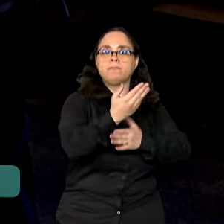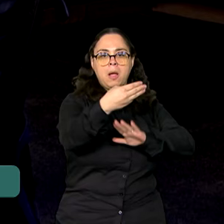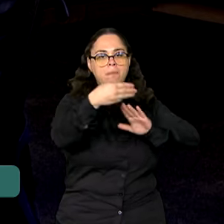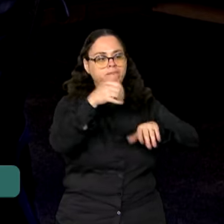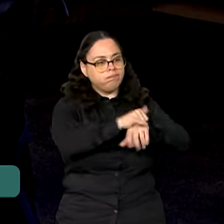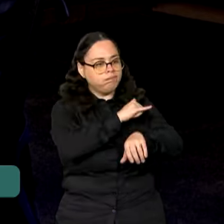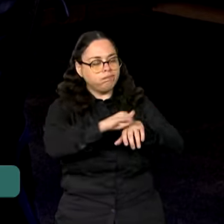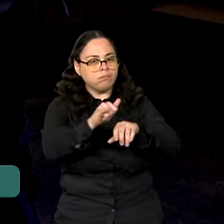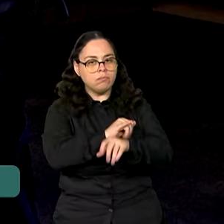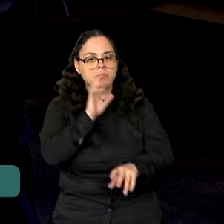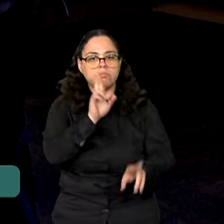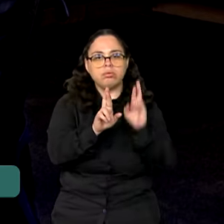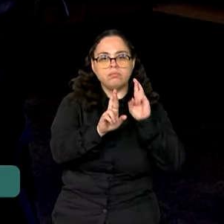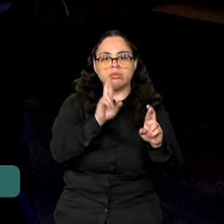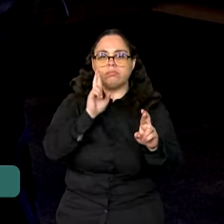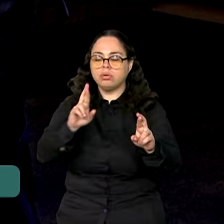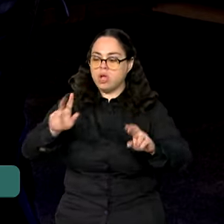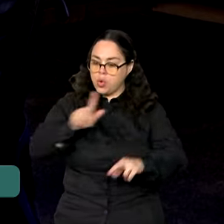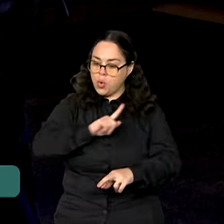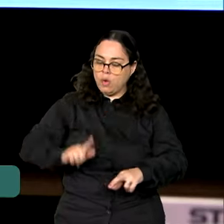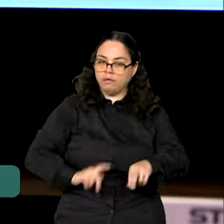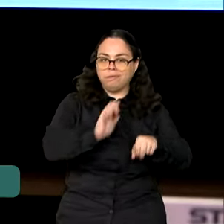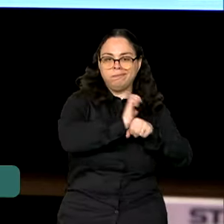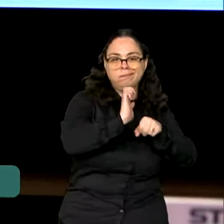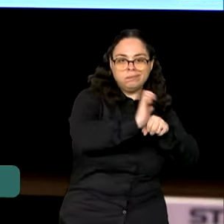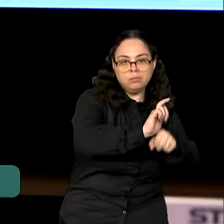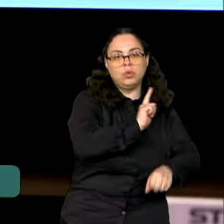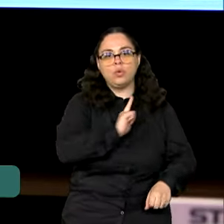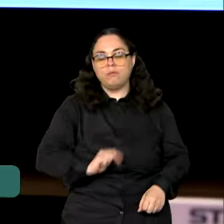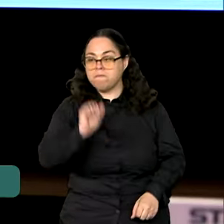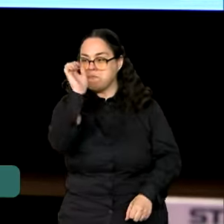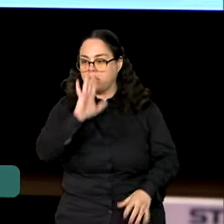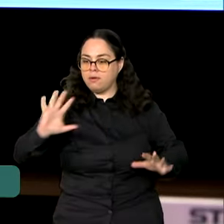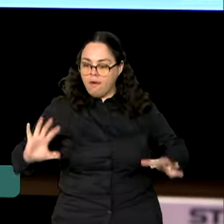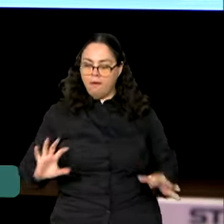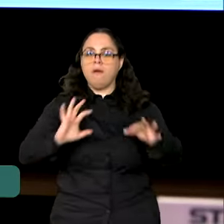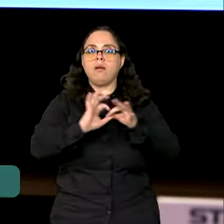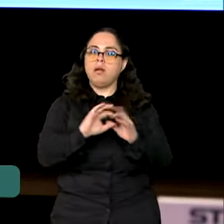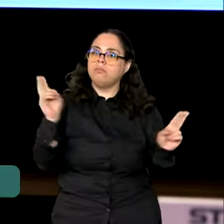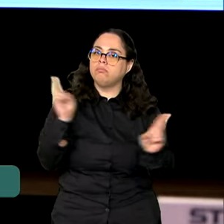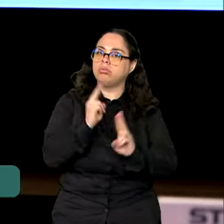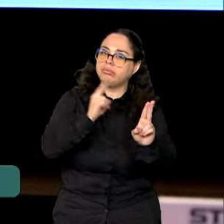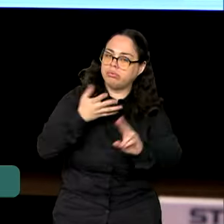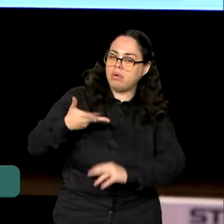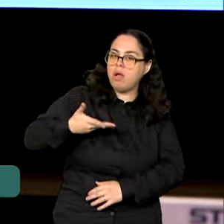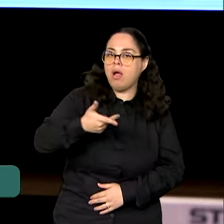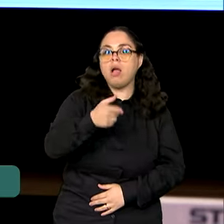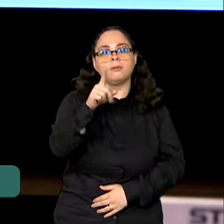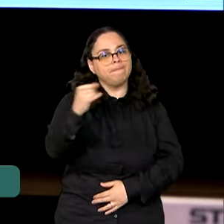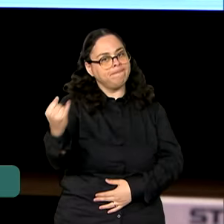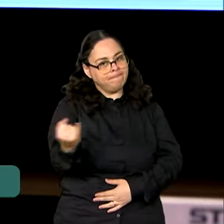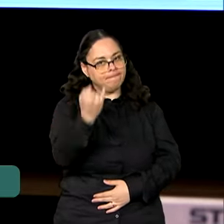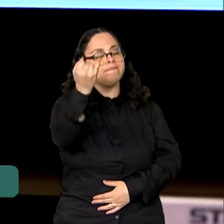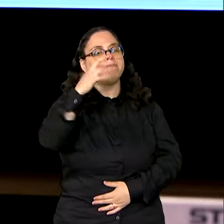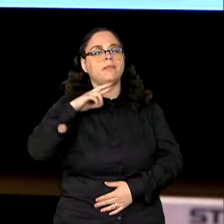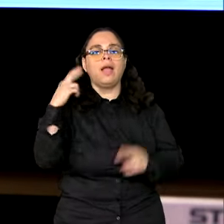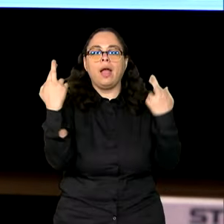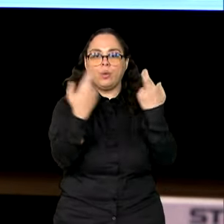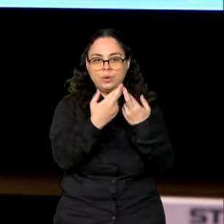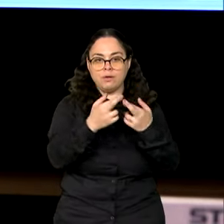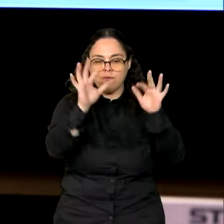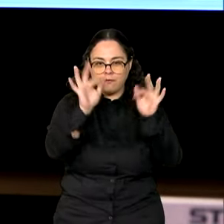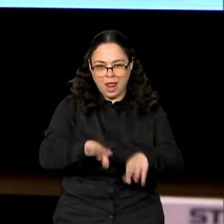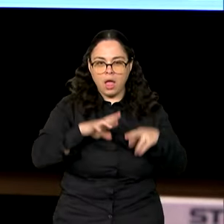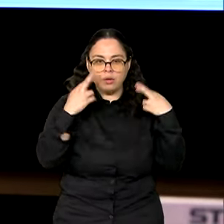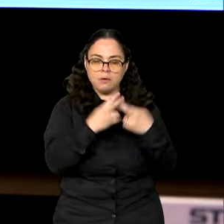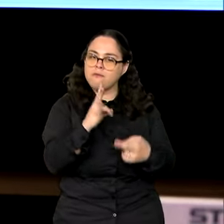para que a resposta dos governos estaduais e do governo brasileiro seja mais ágil. Então é muito importante essa reunião. Certamente no final